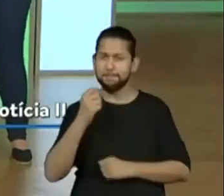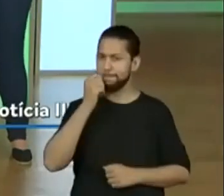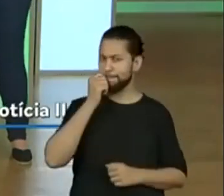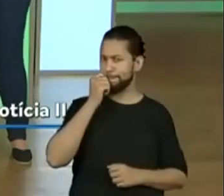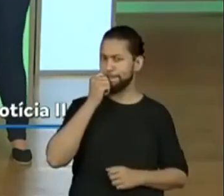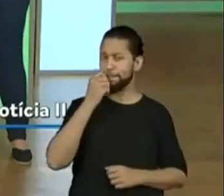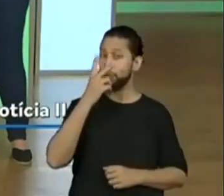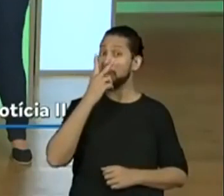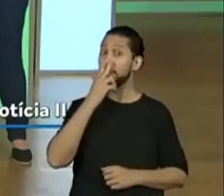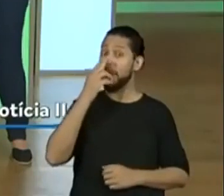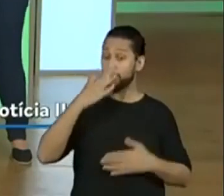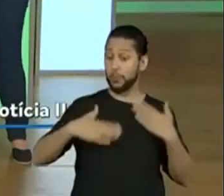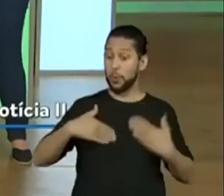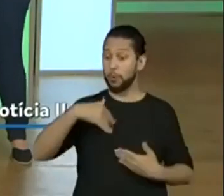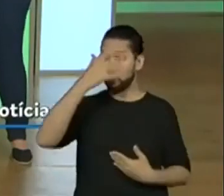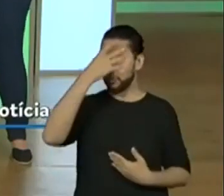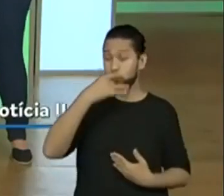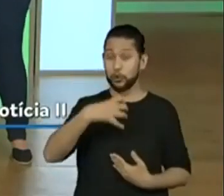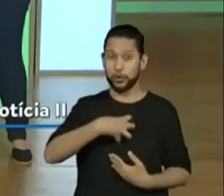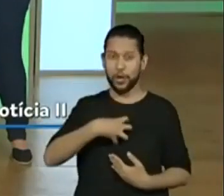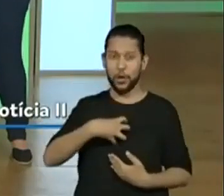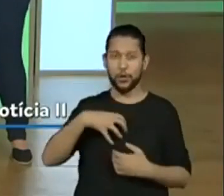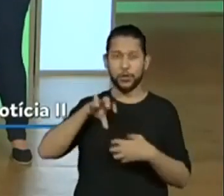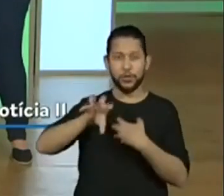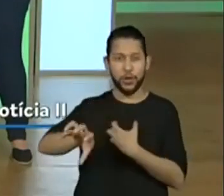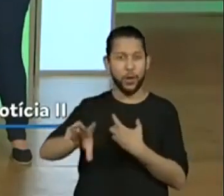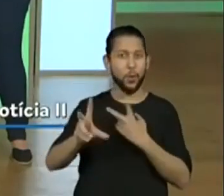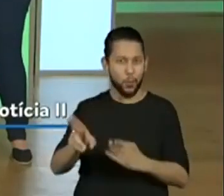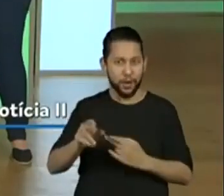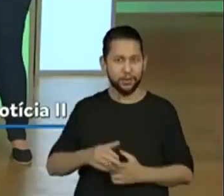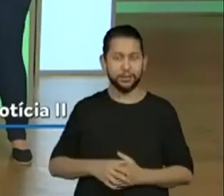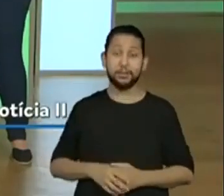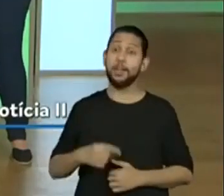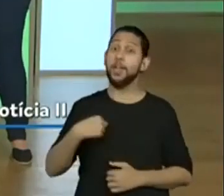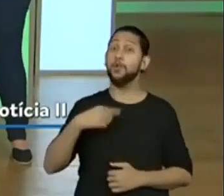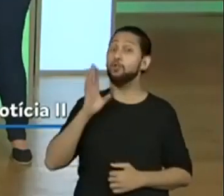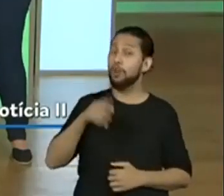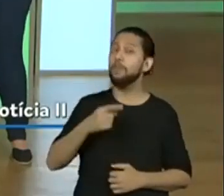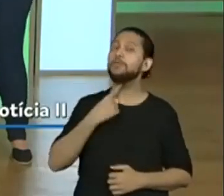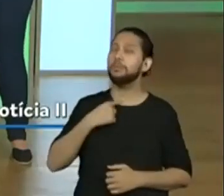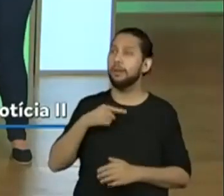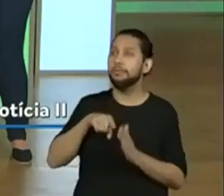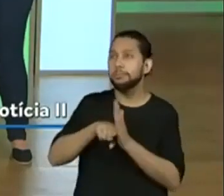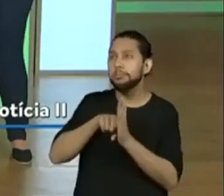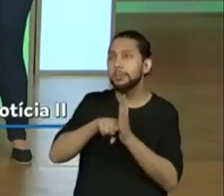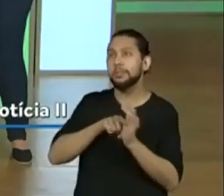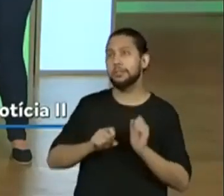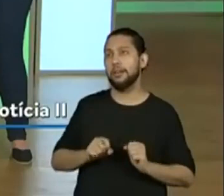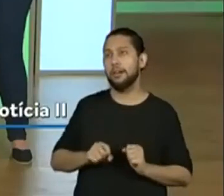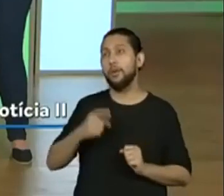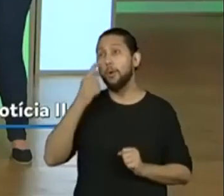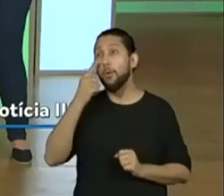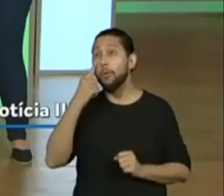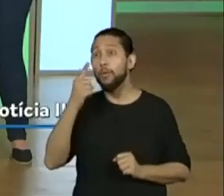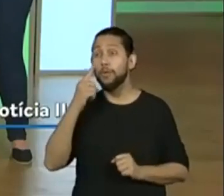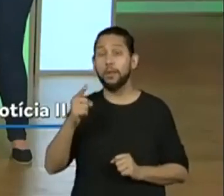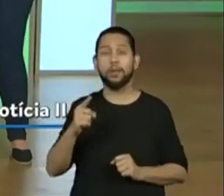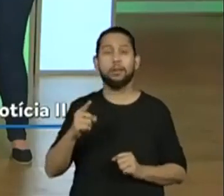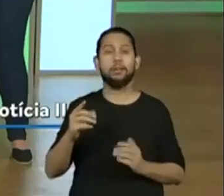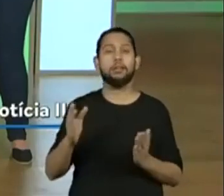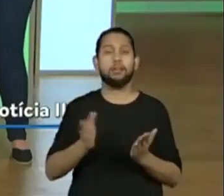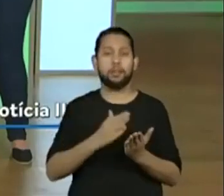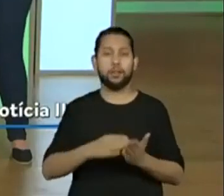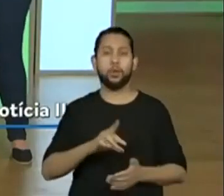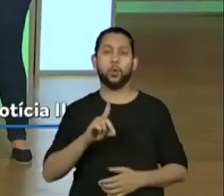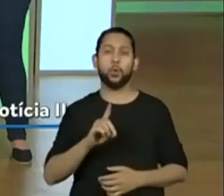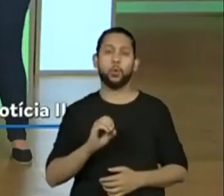gente procurar outras coisas. Eu já fiquei com muita vontade de procurar aí esse lançamento do You Look Like Your